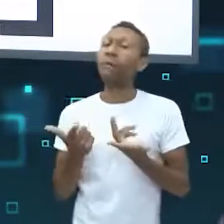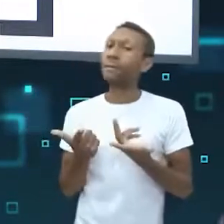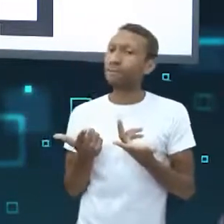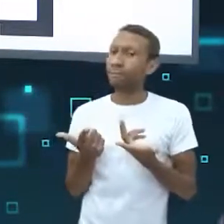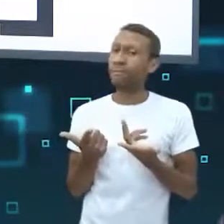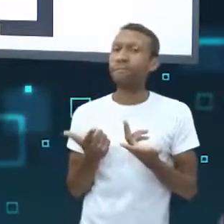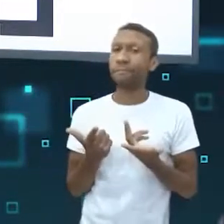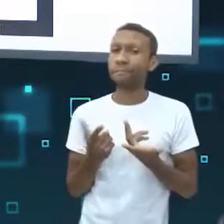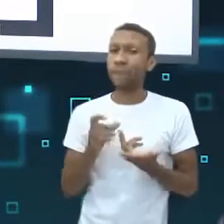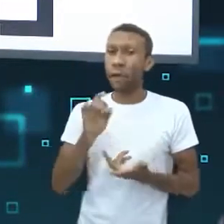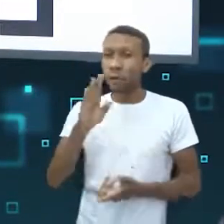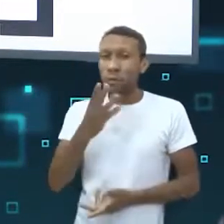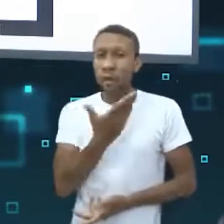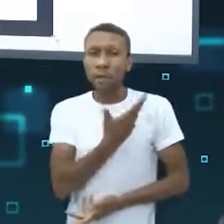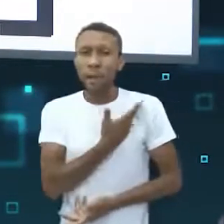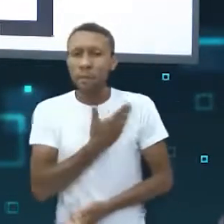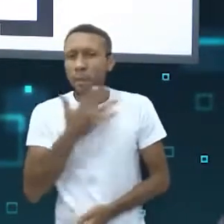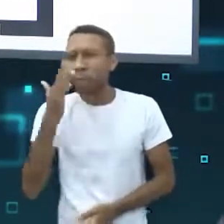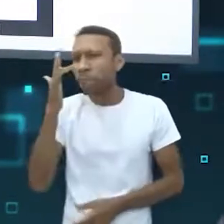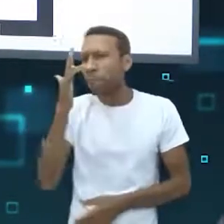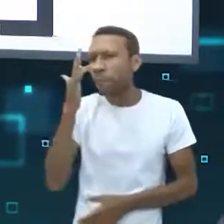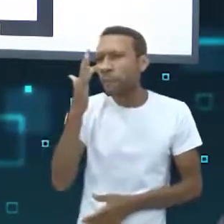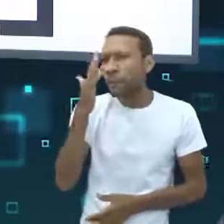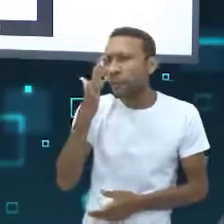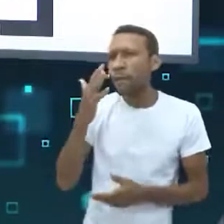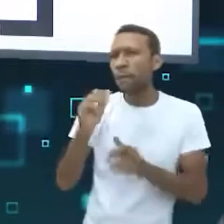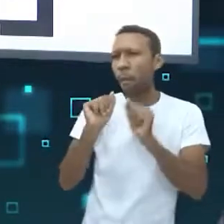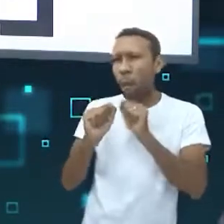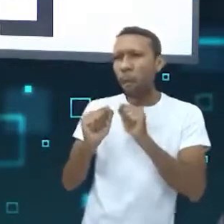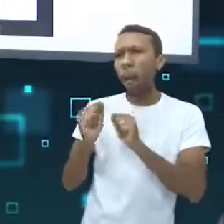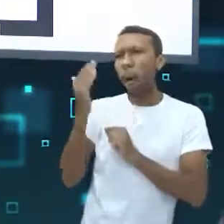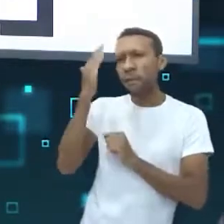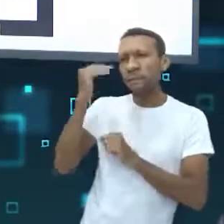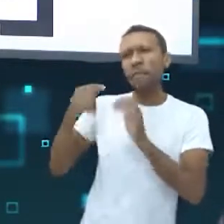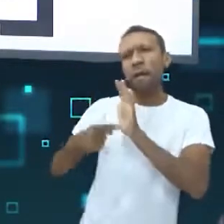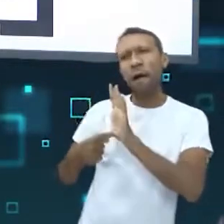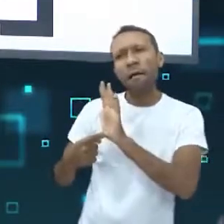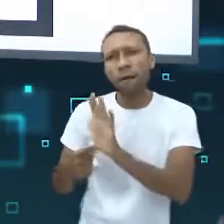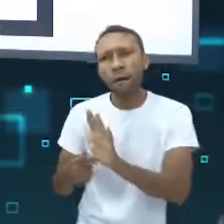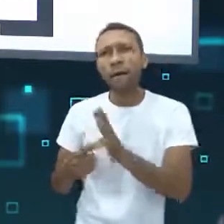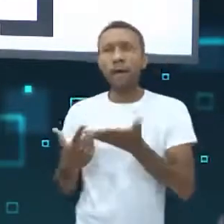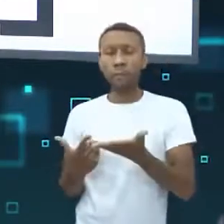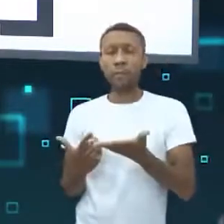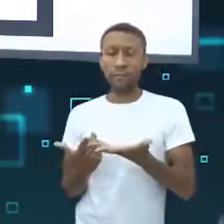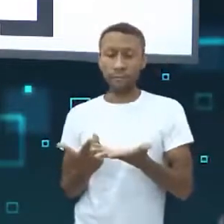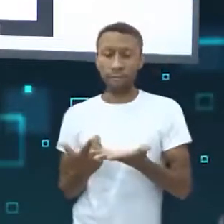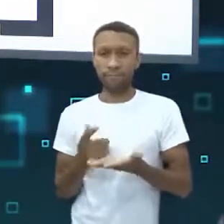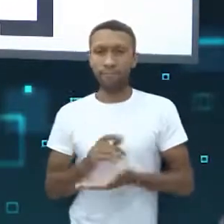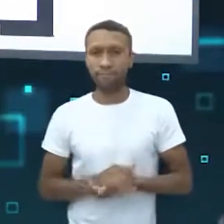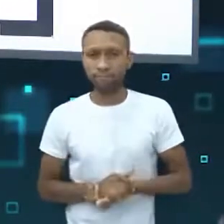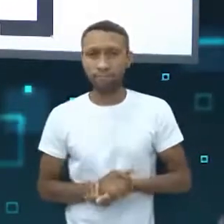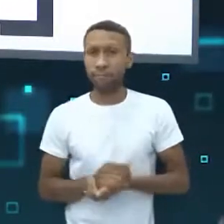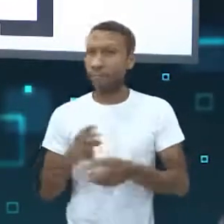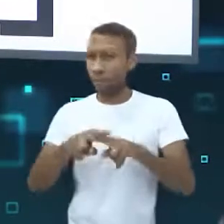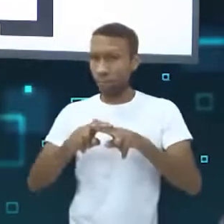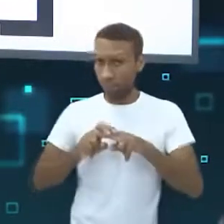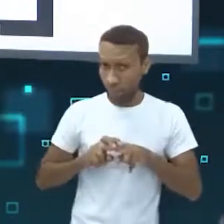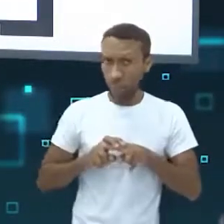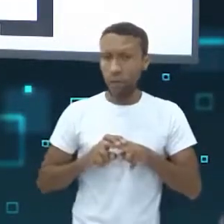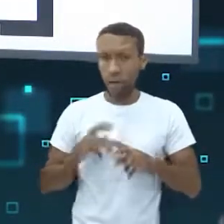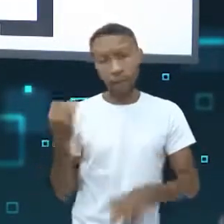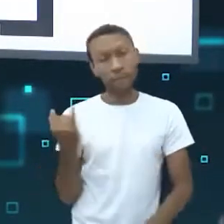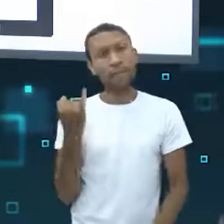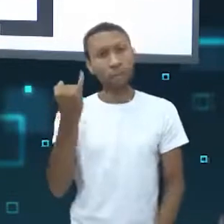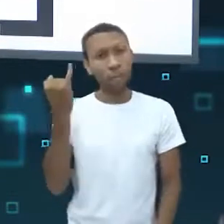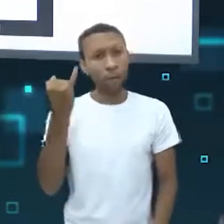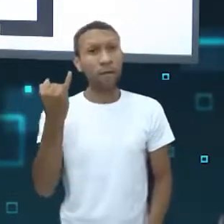Talvez só seus amigos mais próximos que você conhece pessoalmente ou seus familiares deveriam saber. Por isso, é